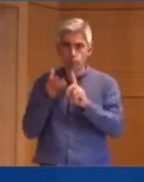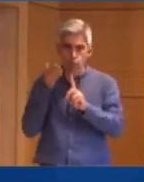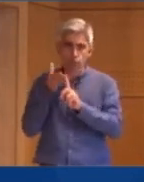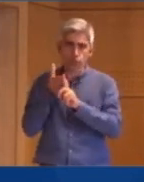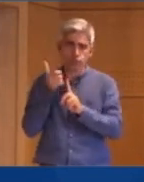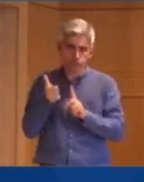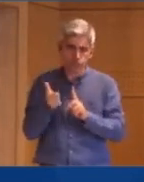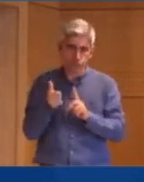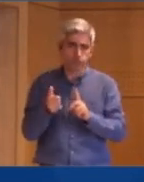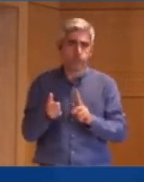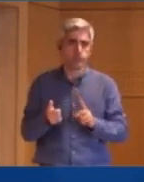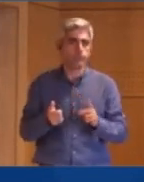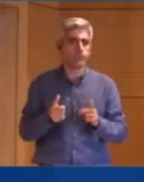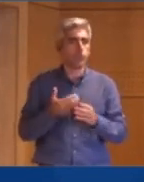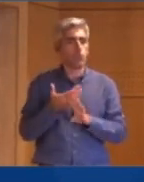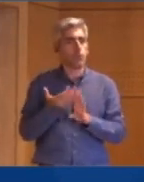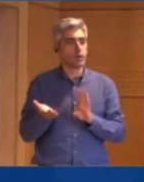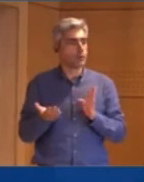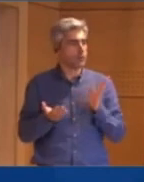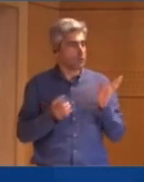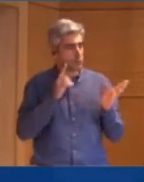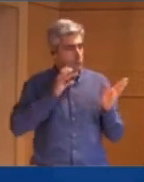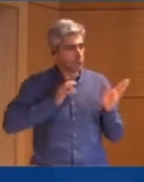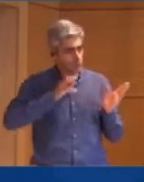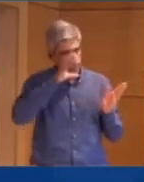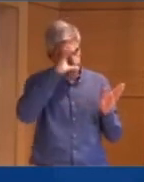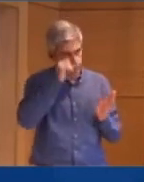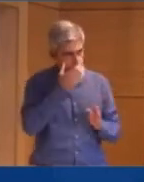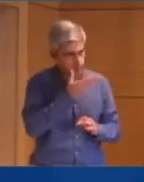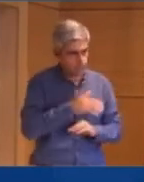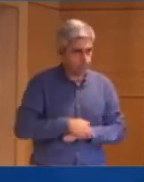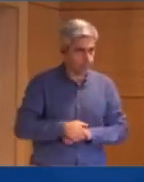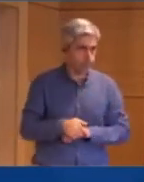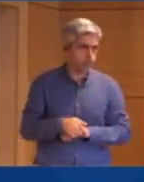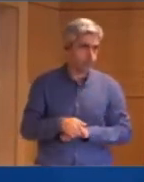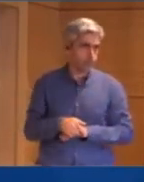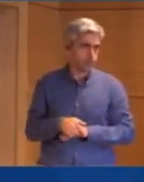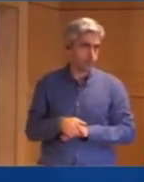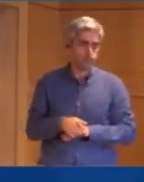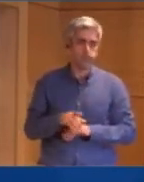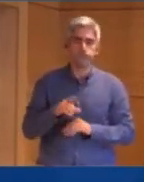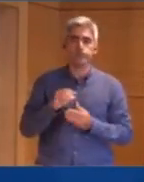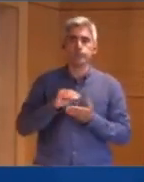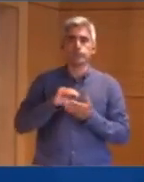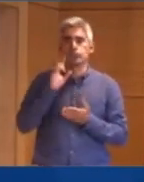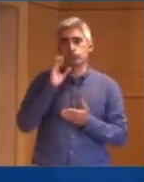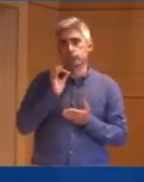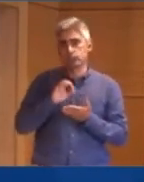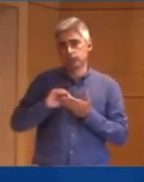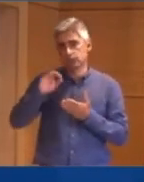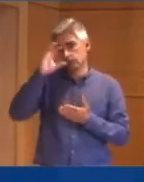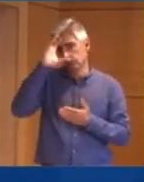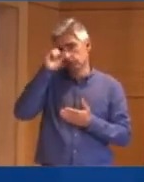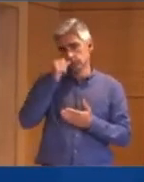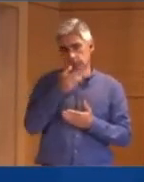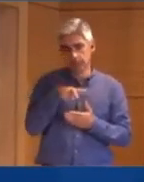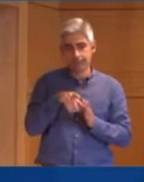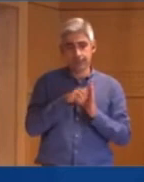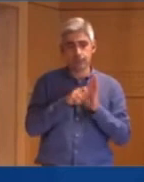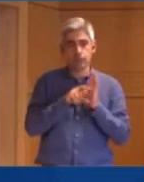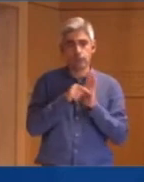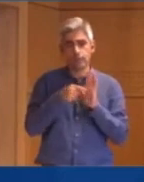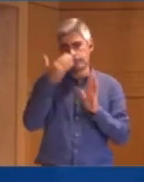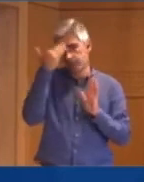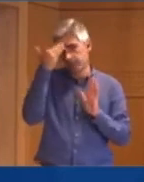mais concretas. E, no resto, a Sra. Ministra. Muito obrigada, Sra. Secretaria de Estado. Este diploma